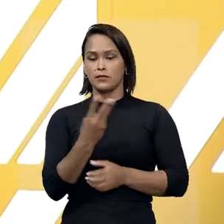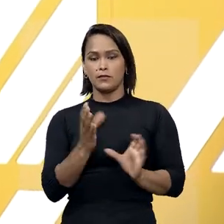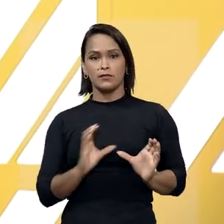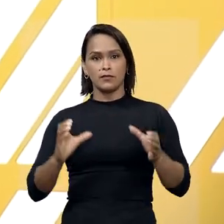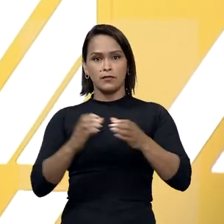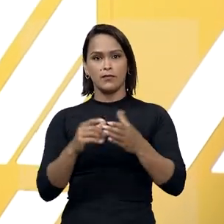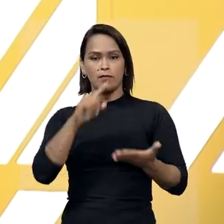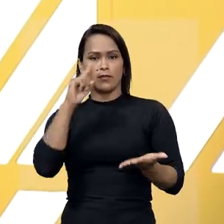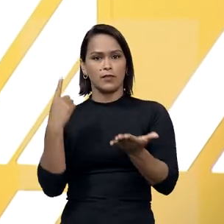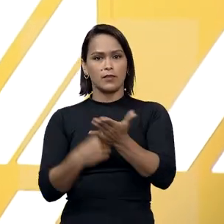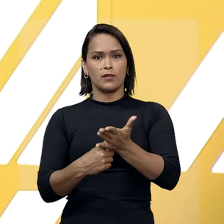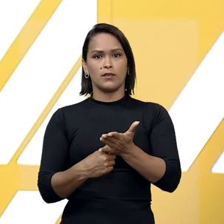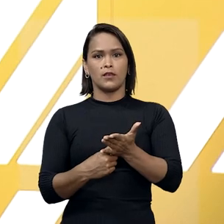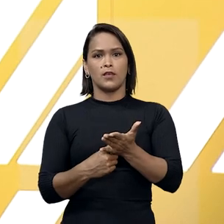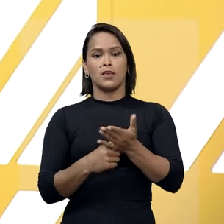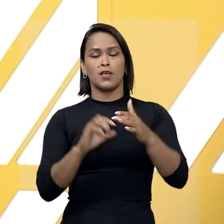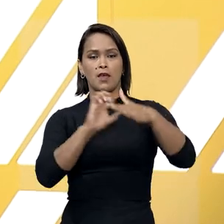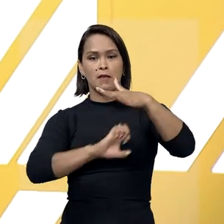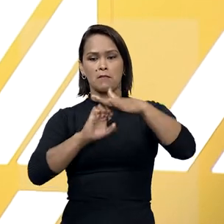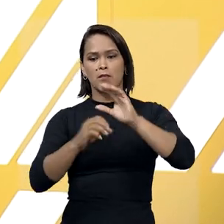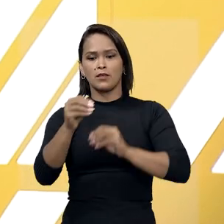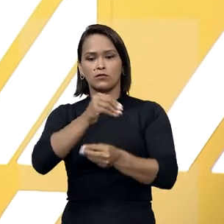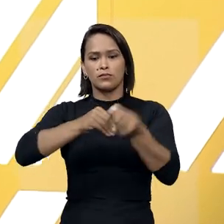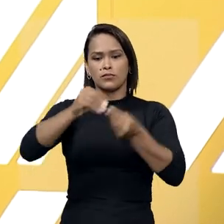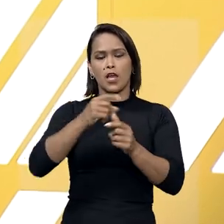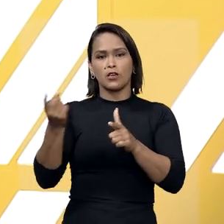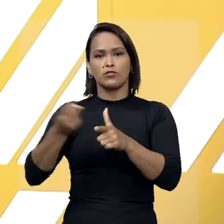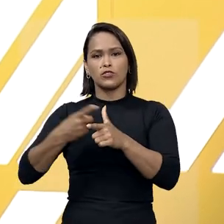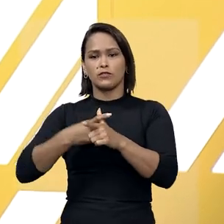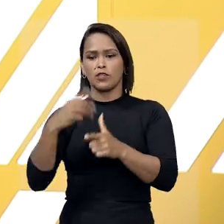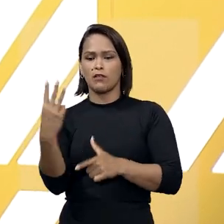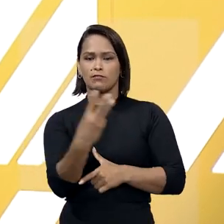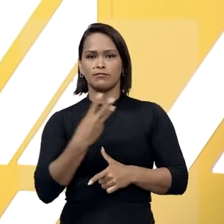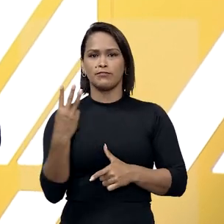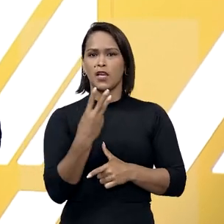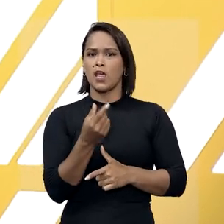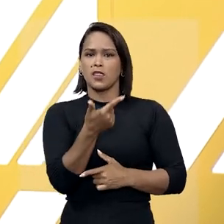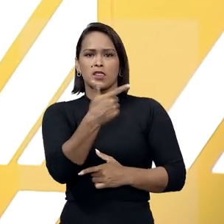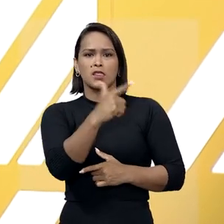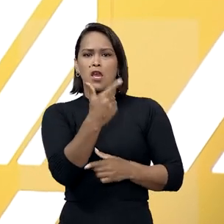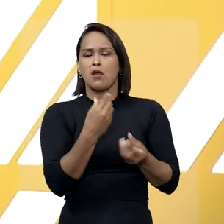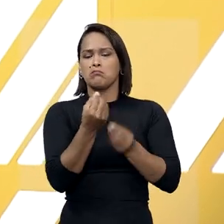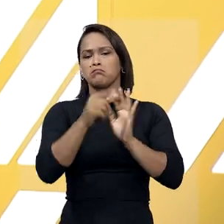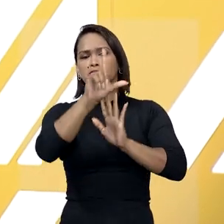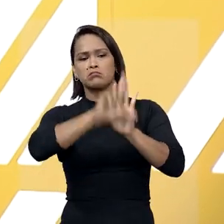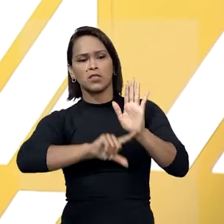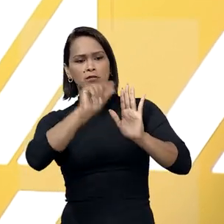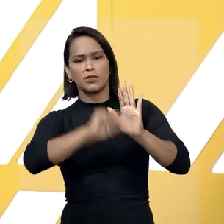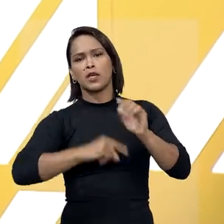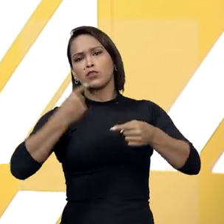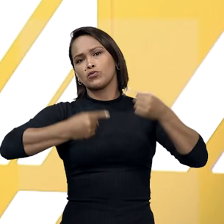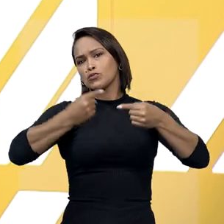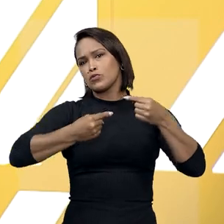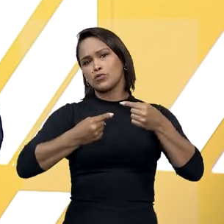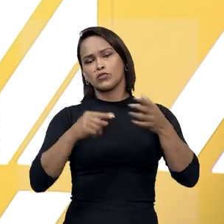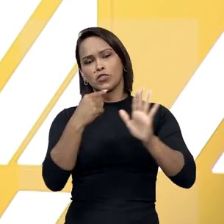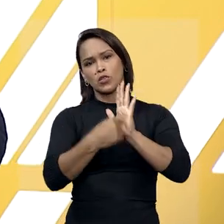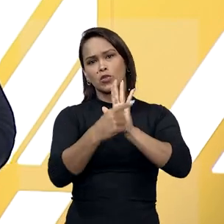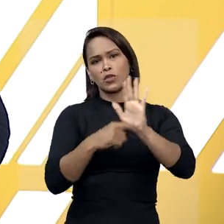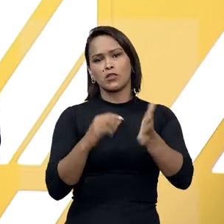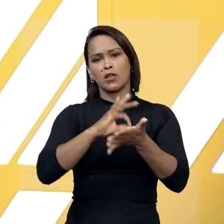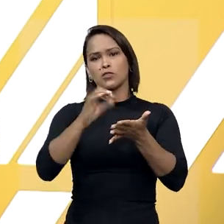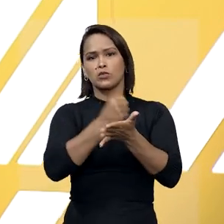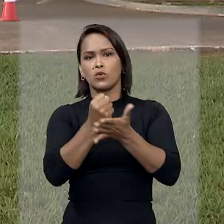turma confirmou que a empresa que transferiu dívida a terceiros não tem legitimidade para discutir nulidades do